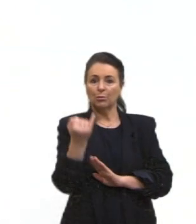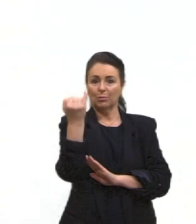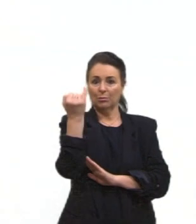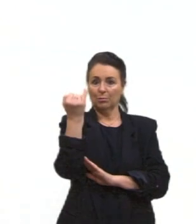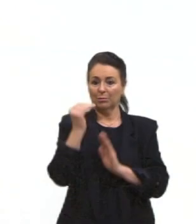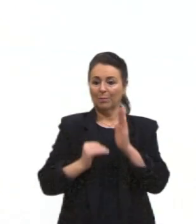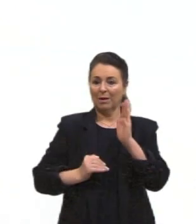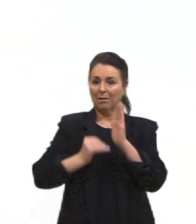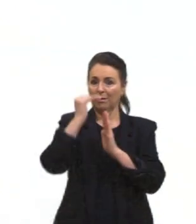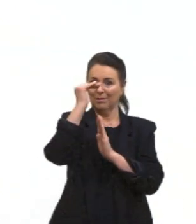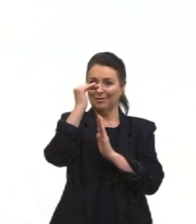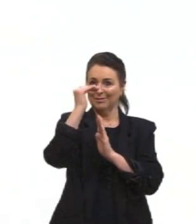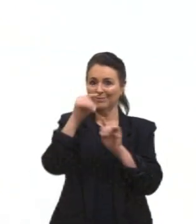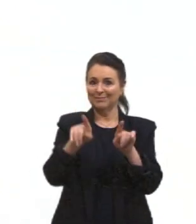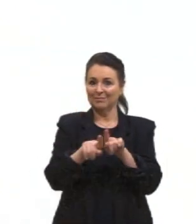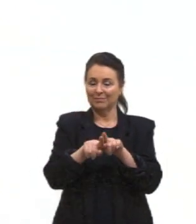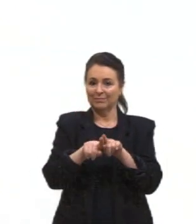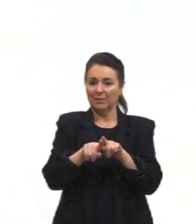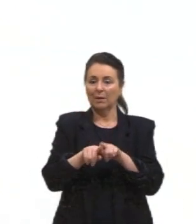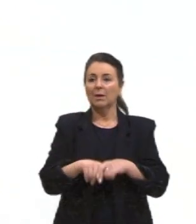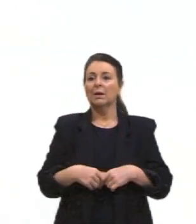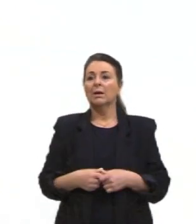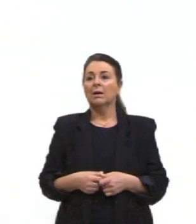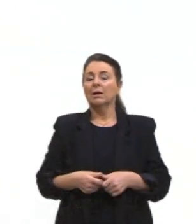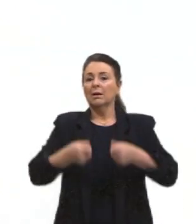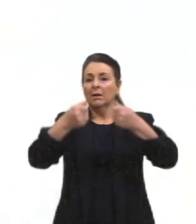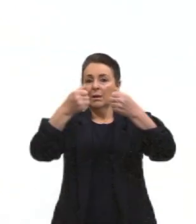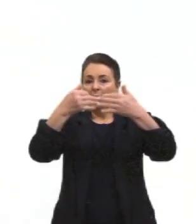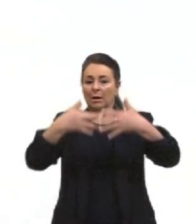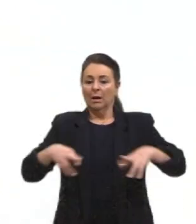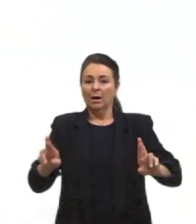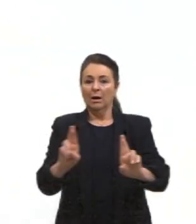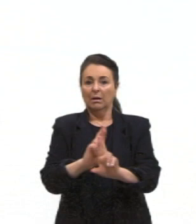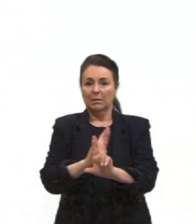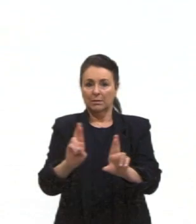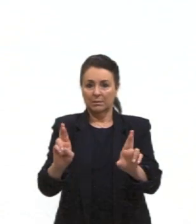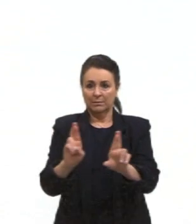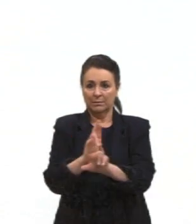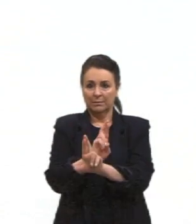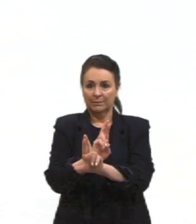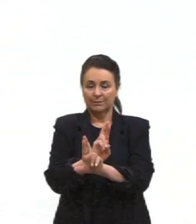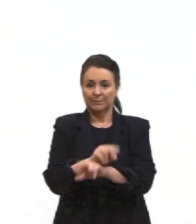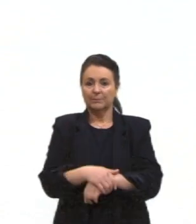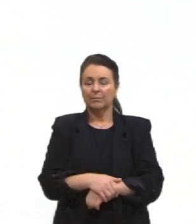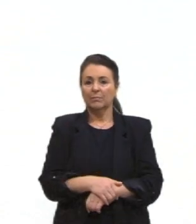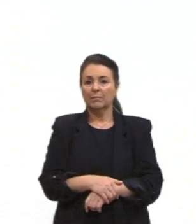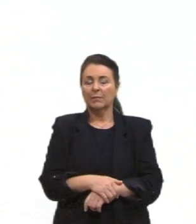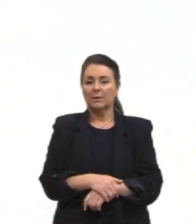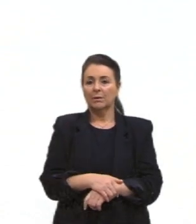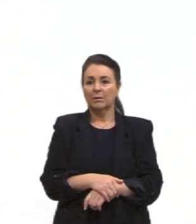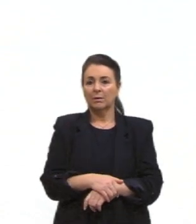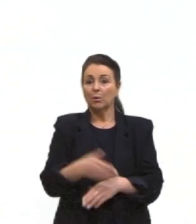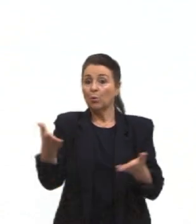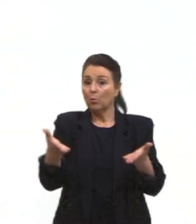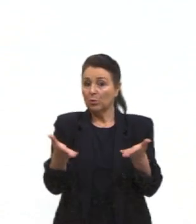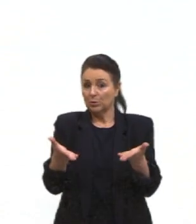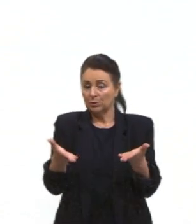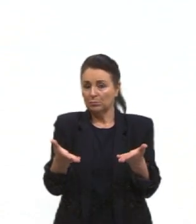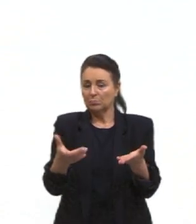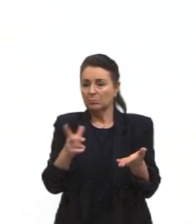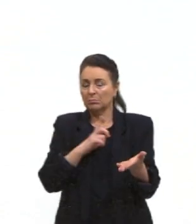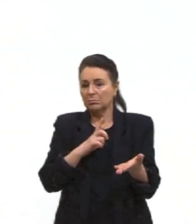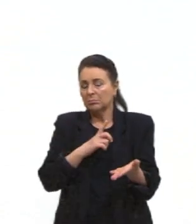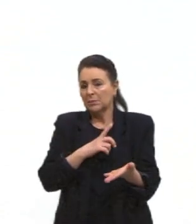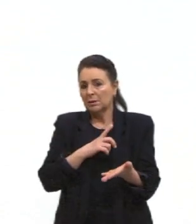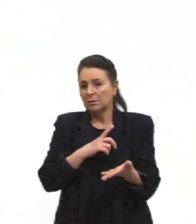Vamos passar só mais um aqui, falando, então, relacionado a, a essa questão, hoje, né, nós tivemos